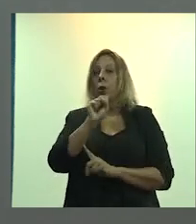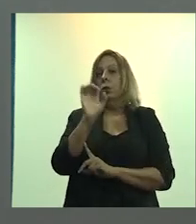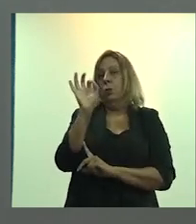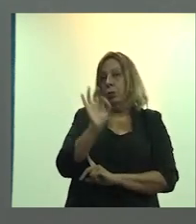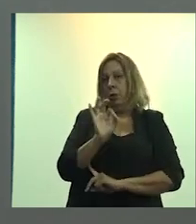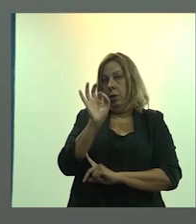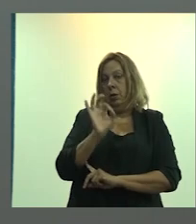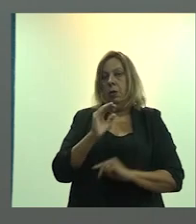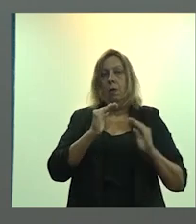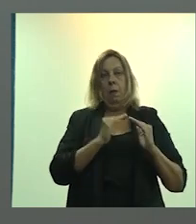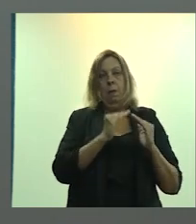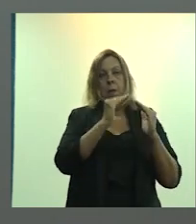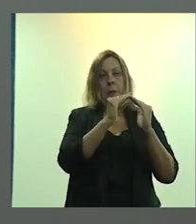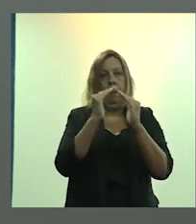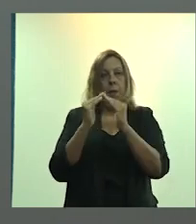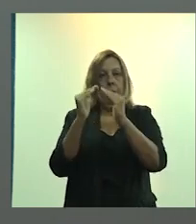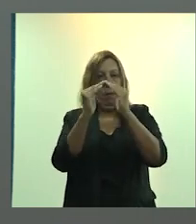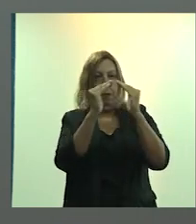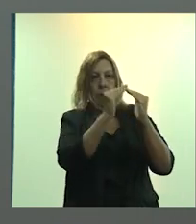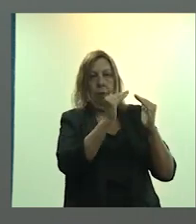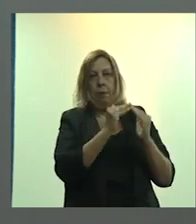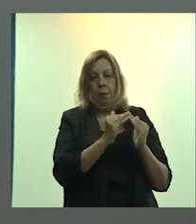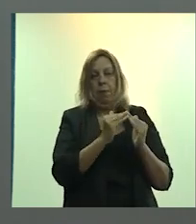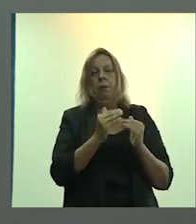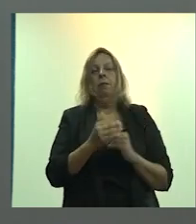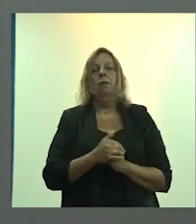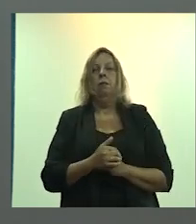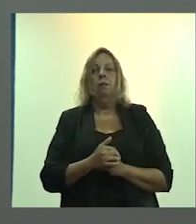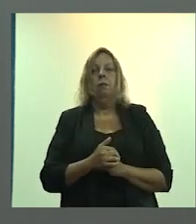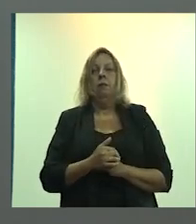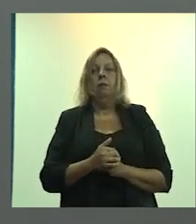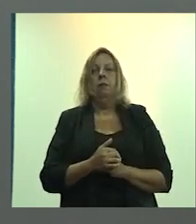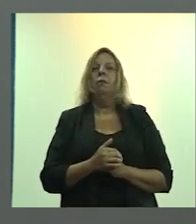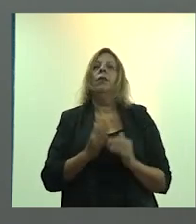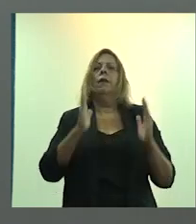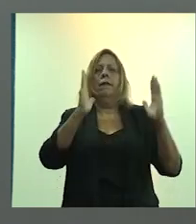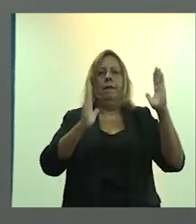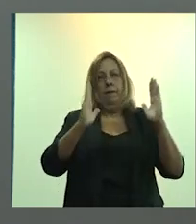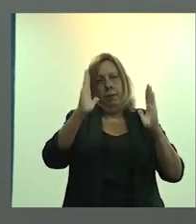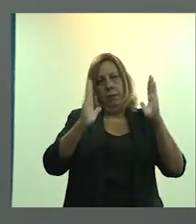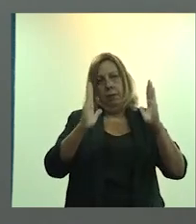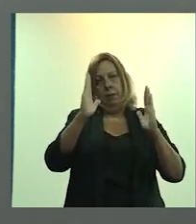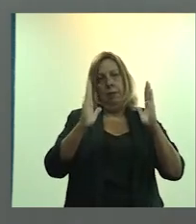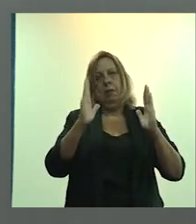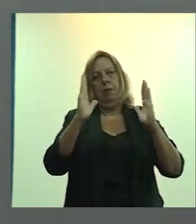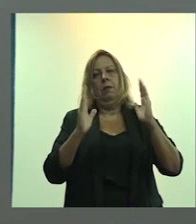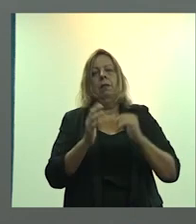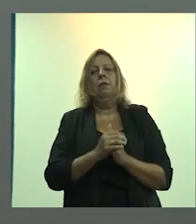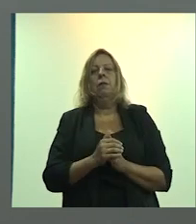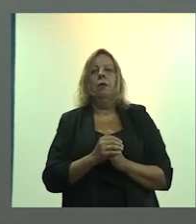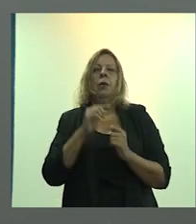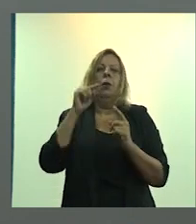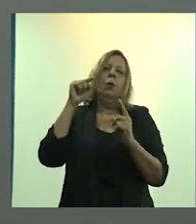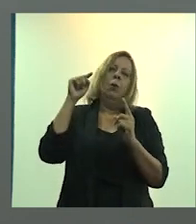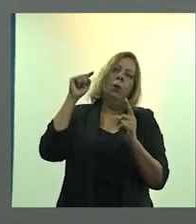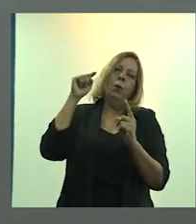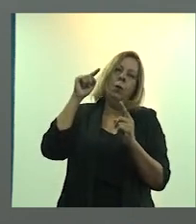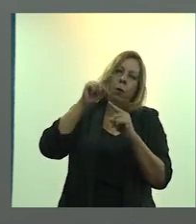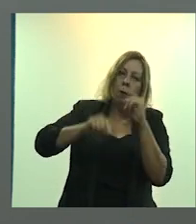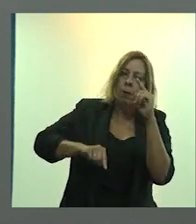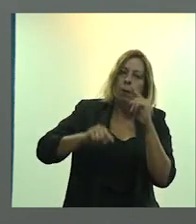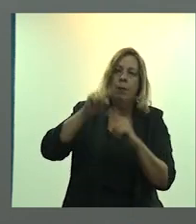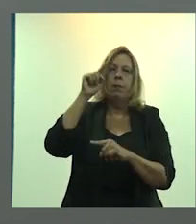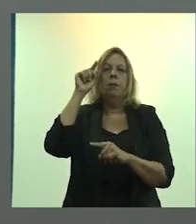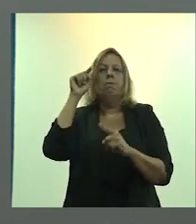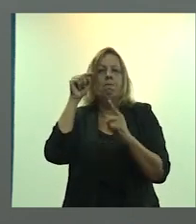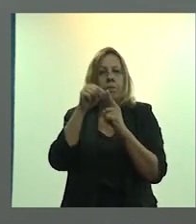% dos domicílios particulares encontram-se nessa faixa de renda, que é o objeto, o público